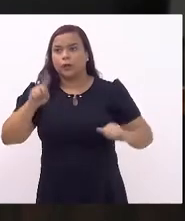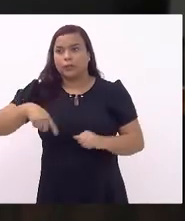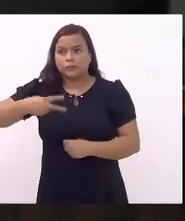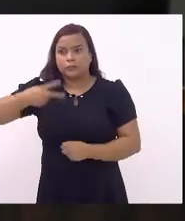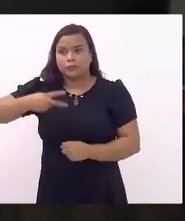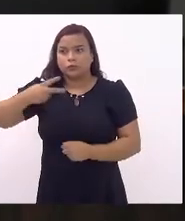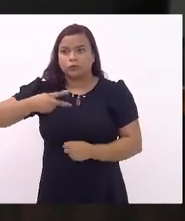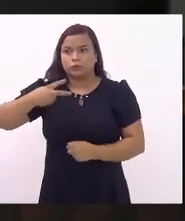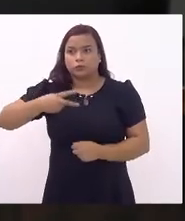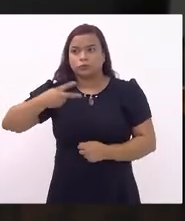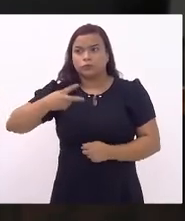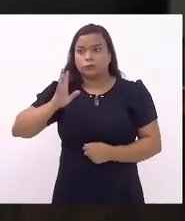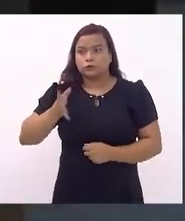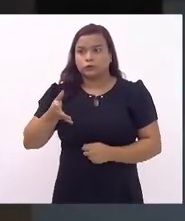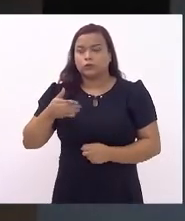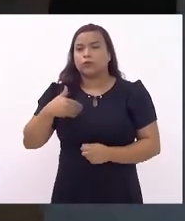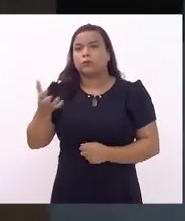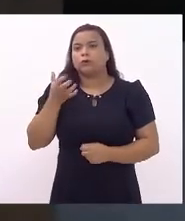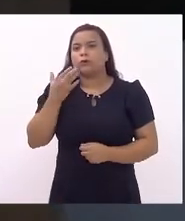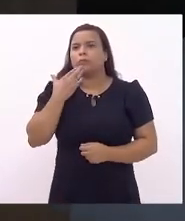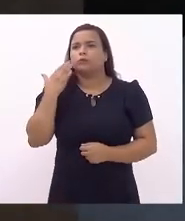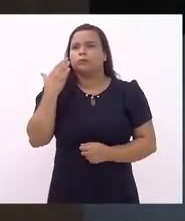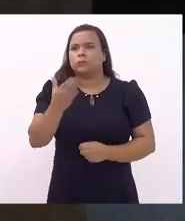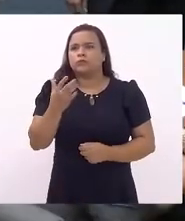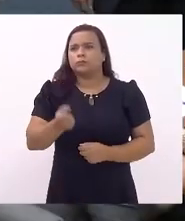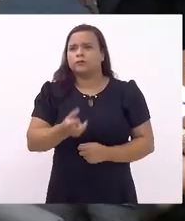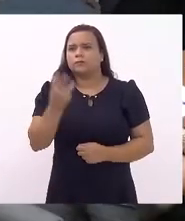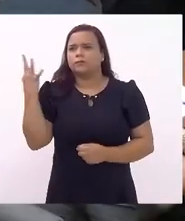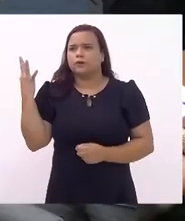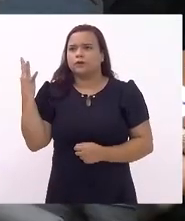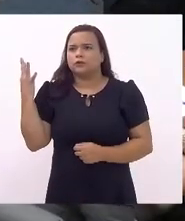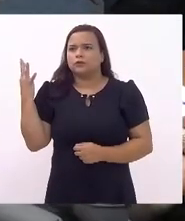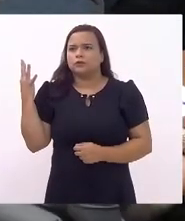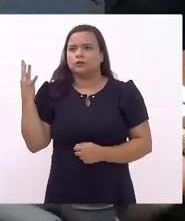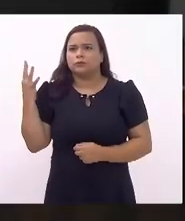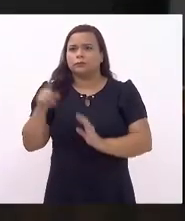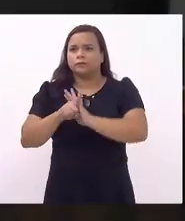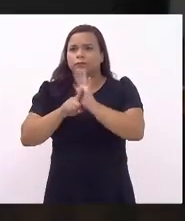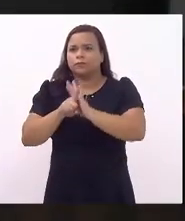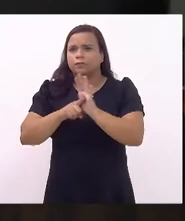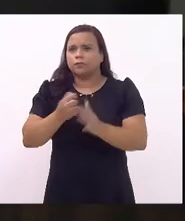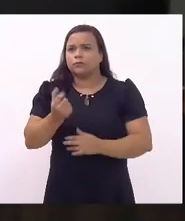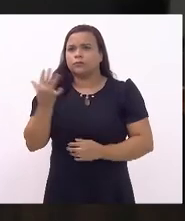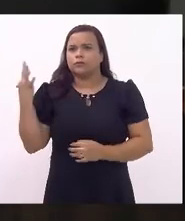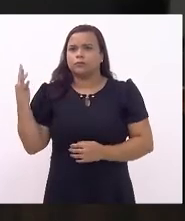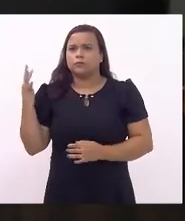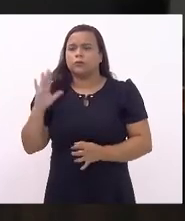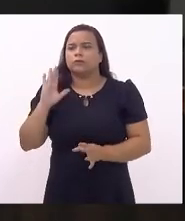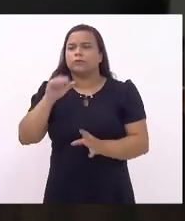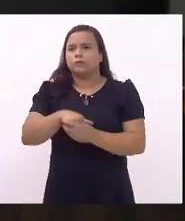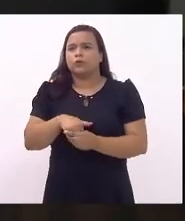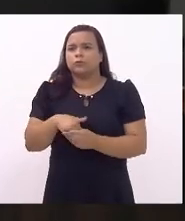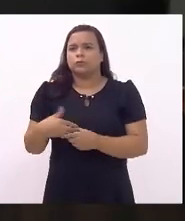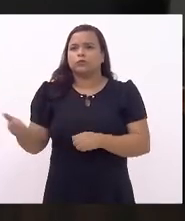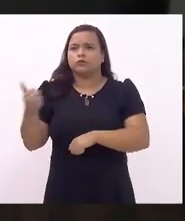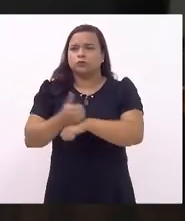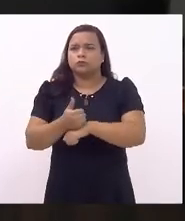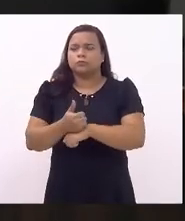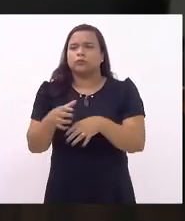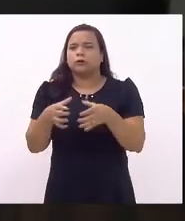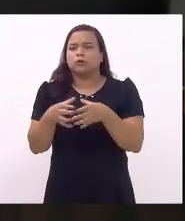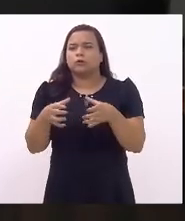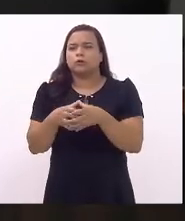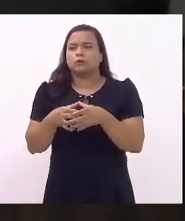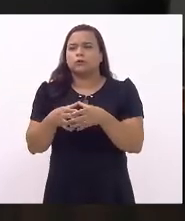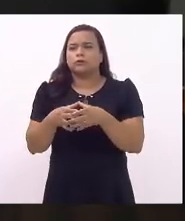pau. Então dá licença, eu quero pedir verificação de qual. Ok. Então, em votação, substitutivo da Comissão de